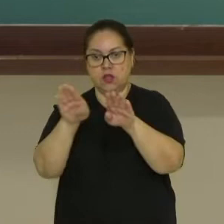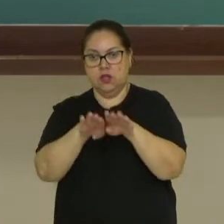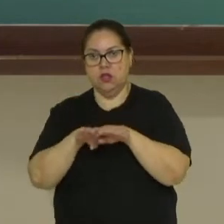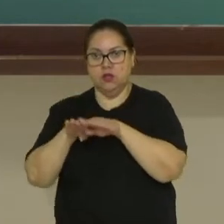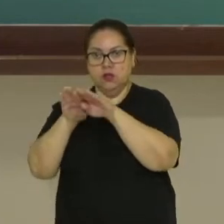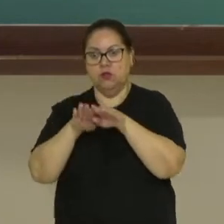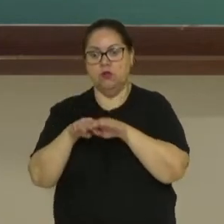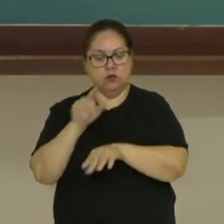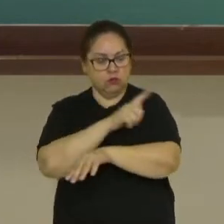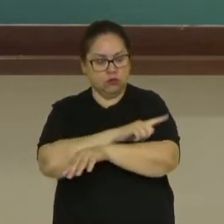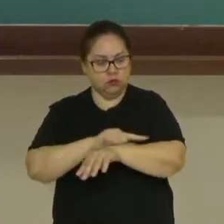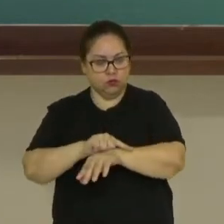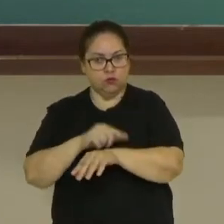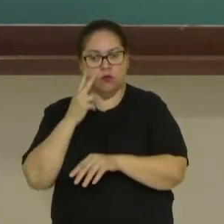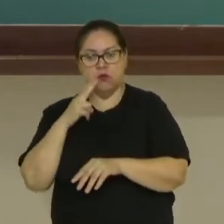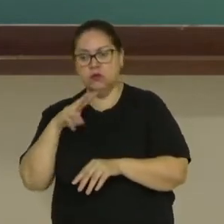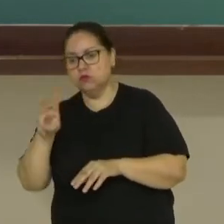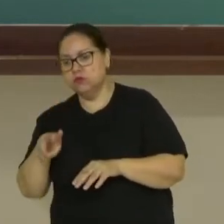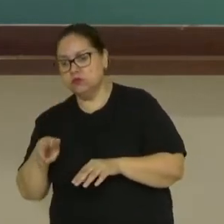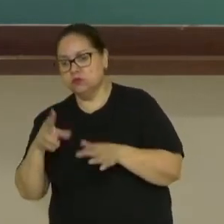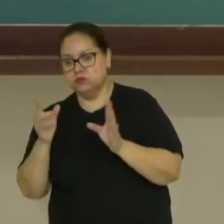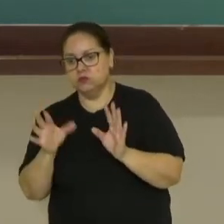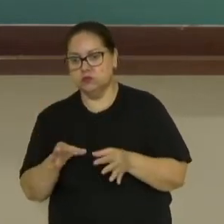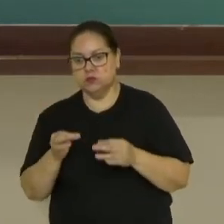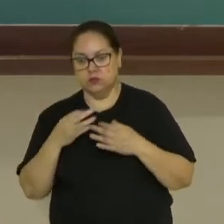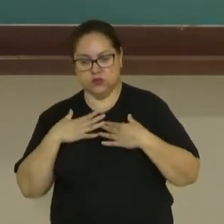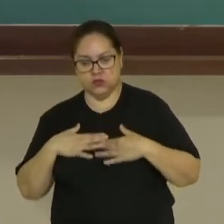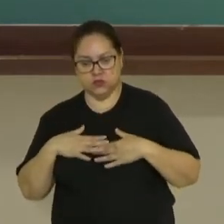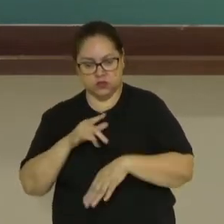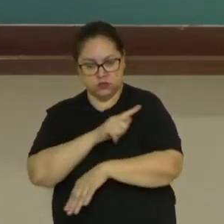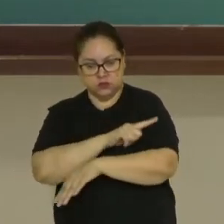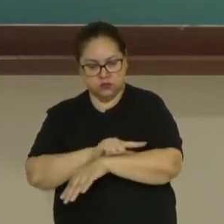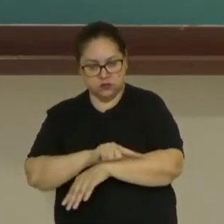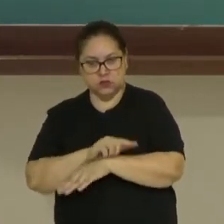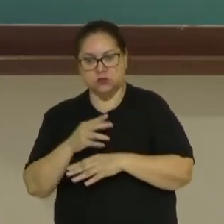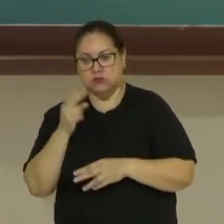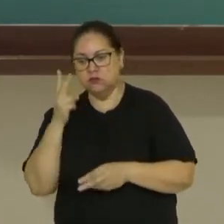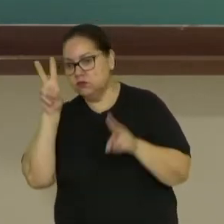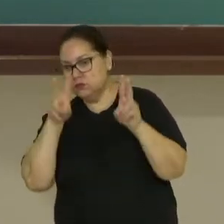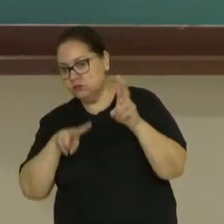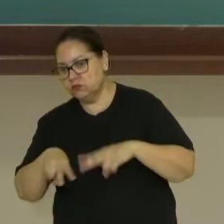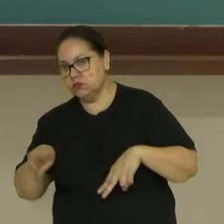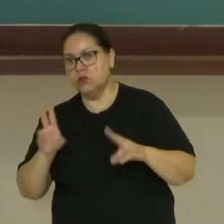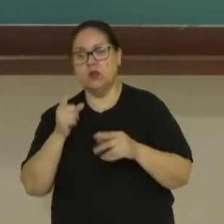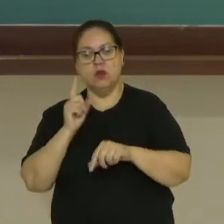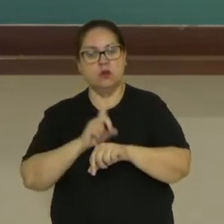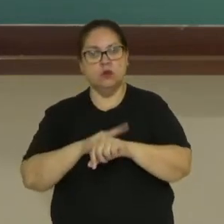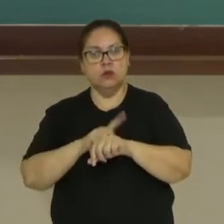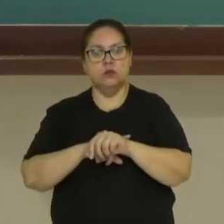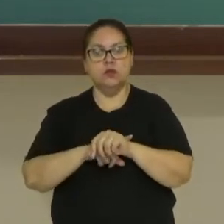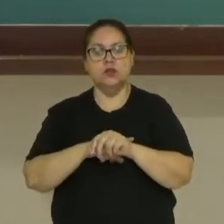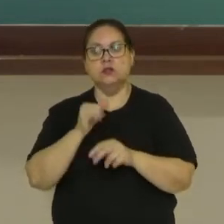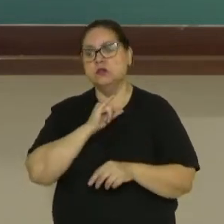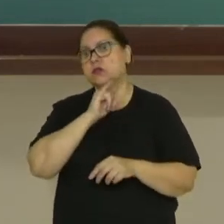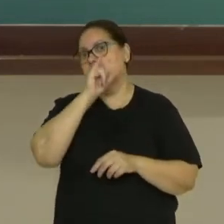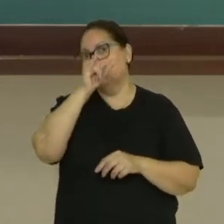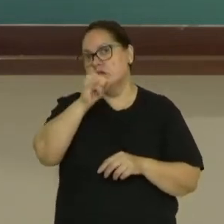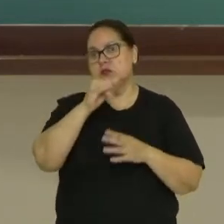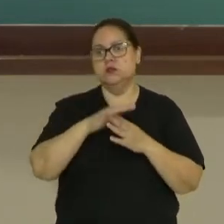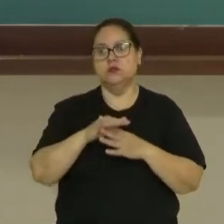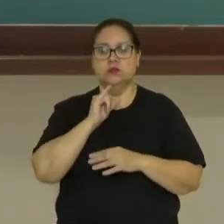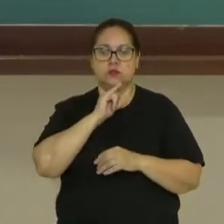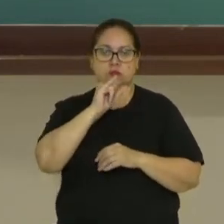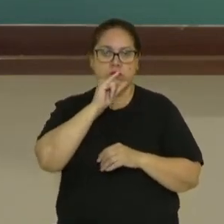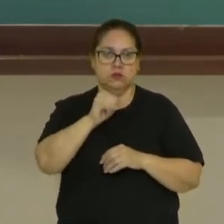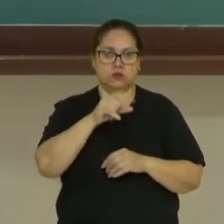verificado o uniforme do aluno, se ele está com o trato bem feito, de forma feita uma inspeção. É um momento em que é noticiado as